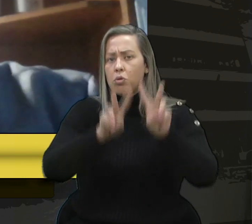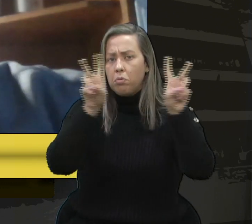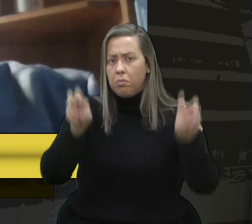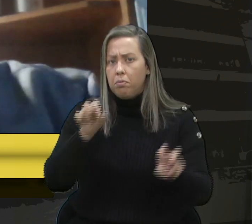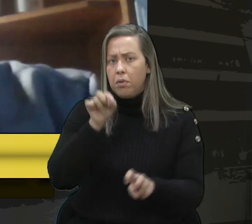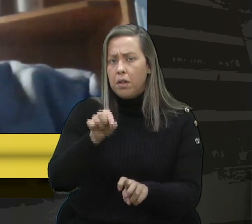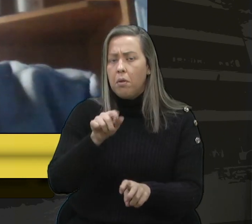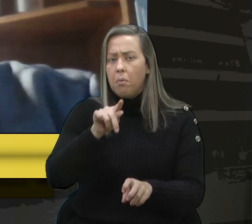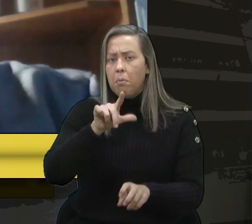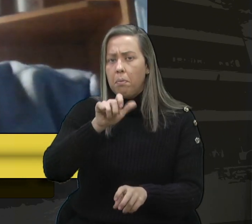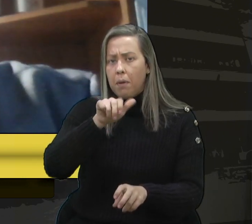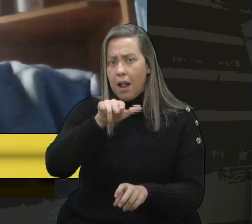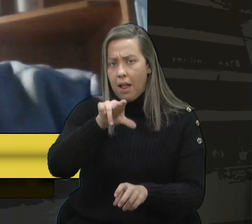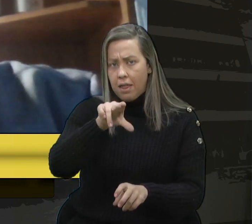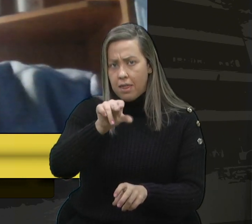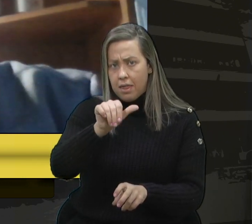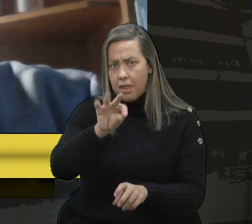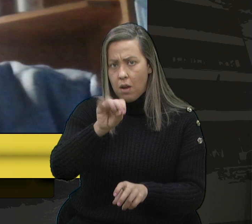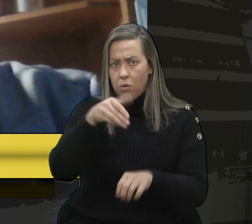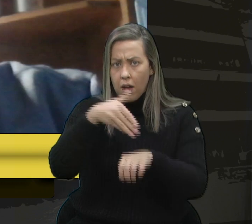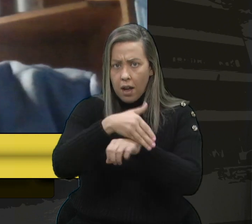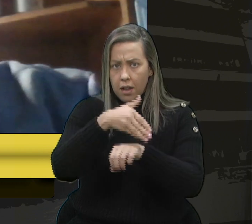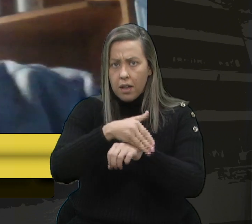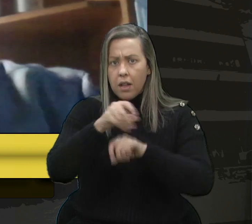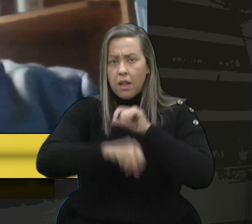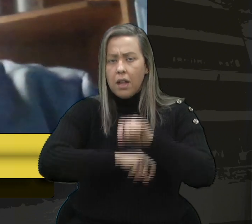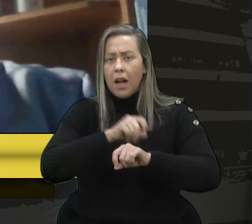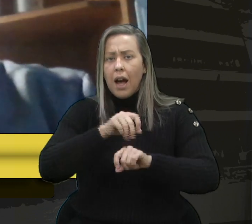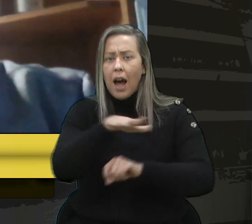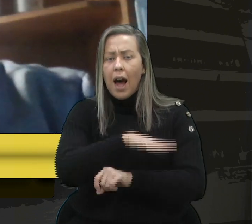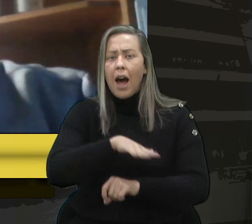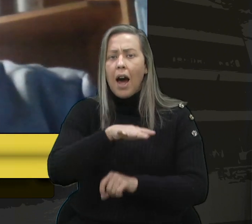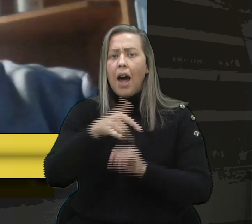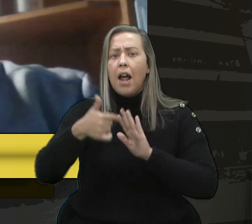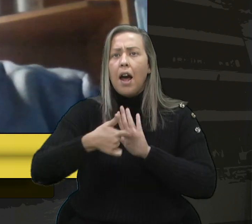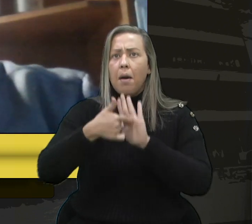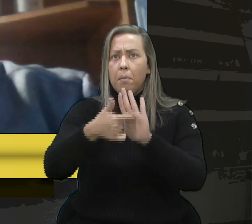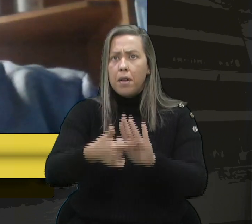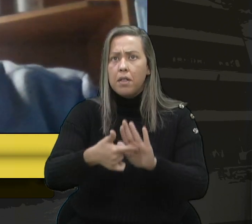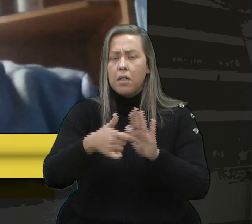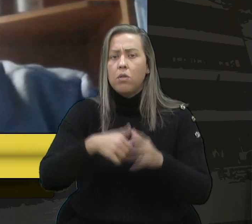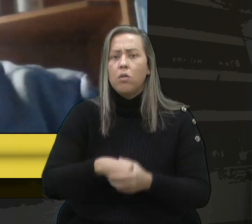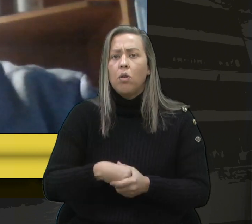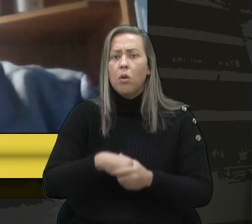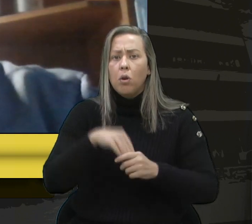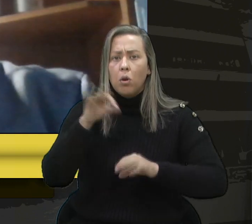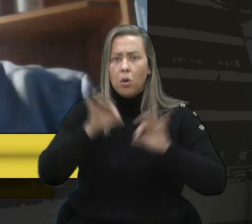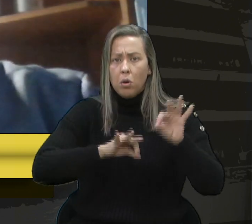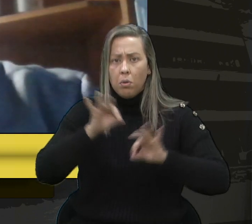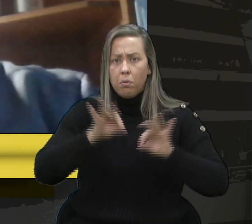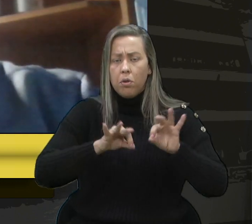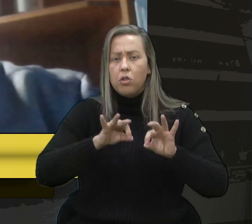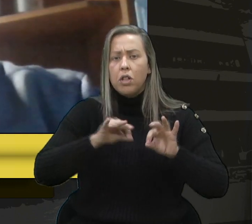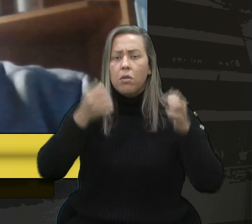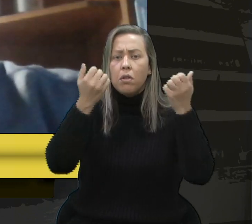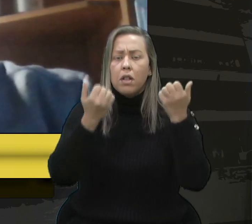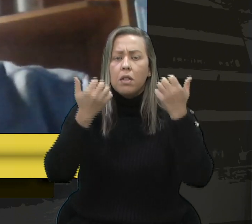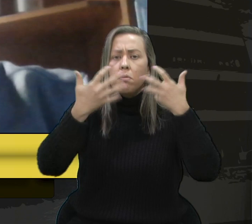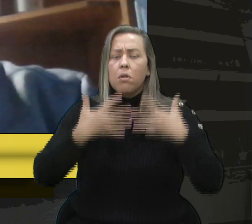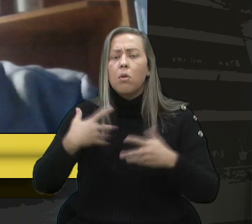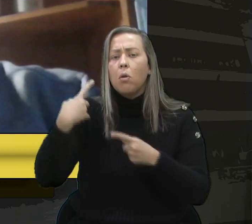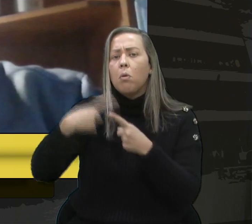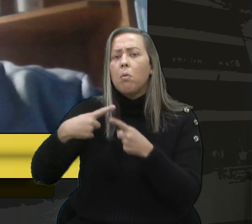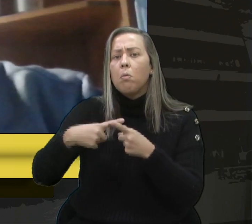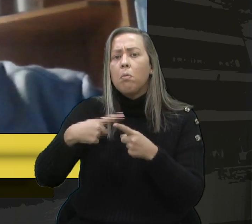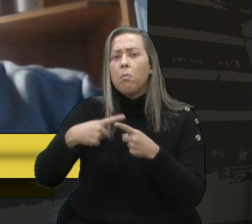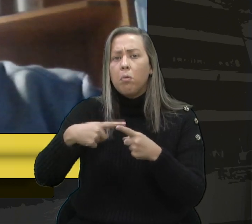em que a gestão municipal apresentou o projeto e justificou o porquê